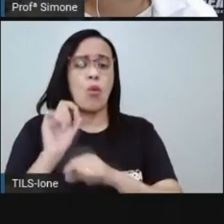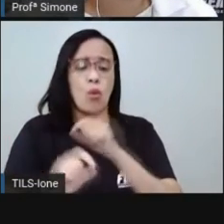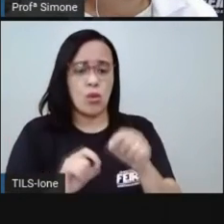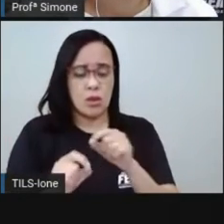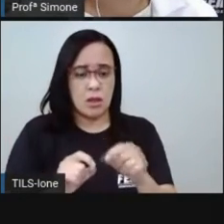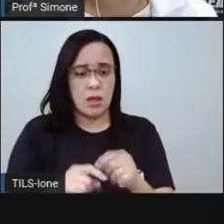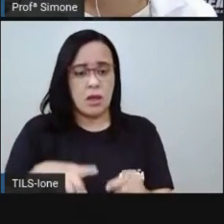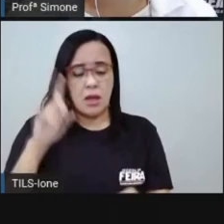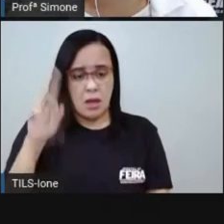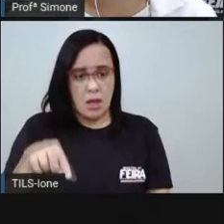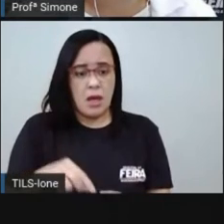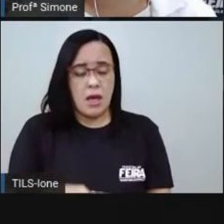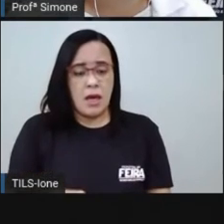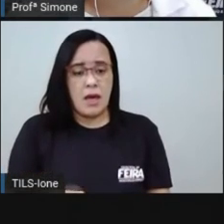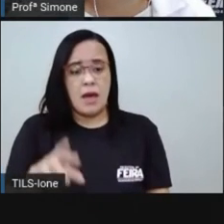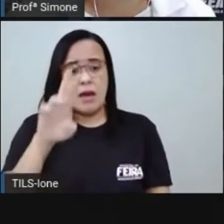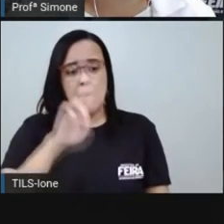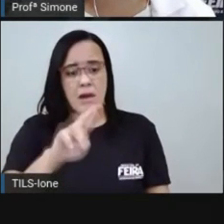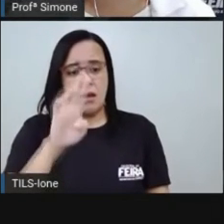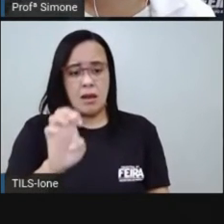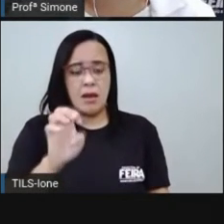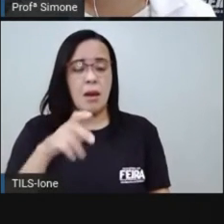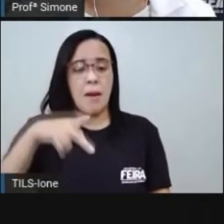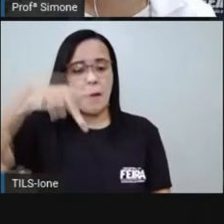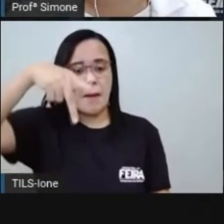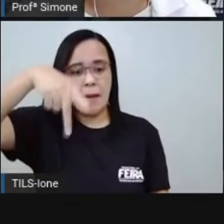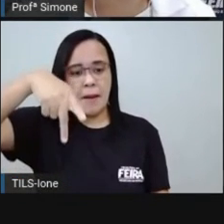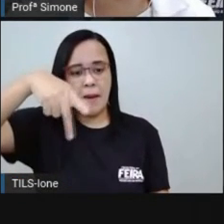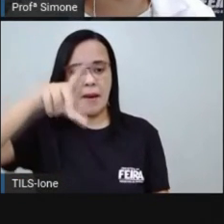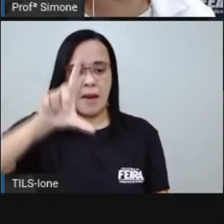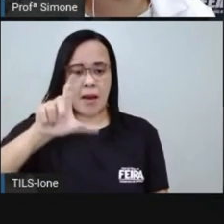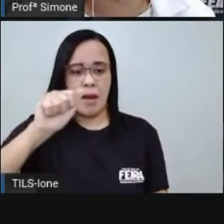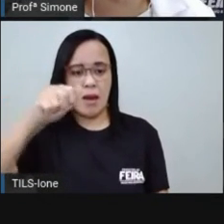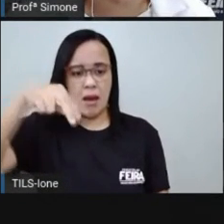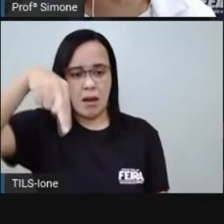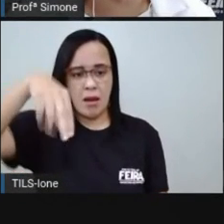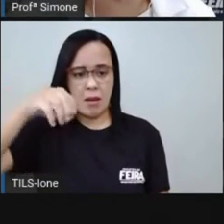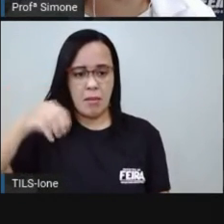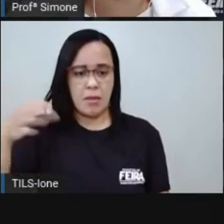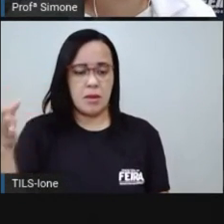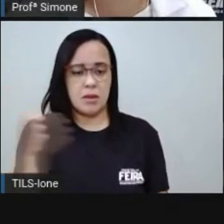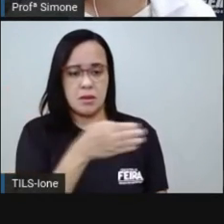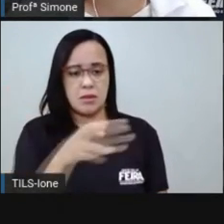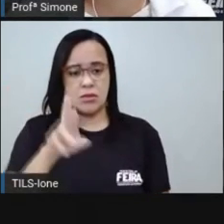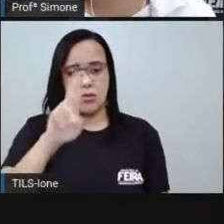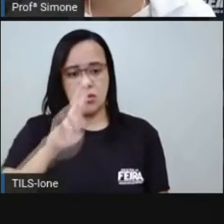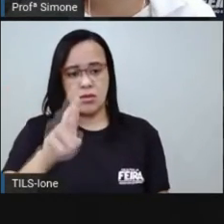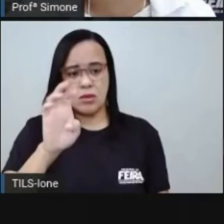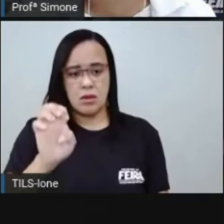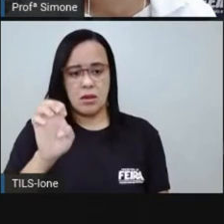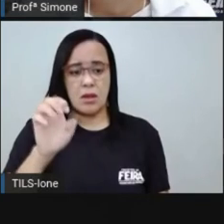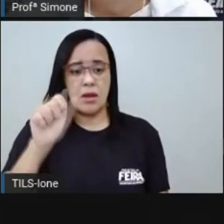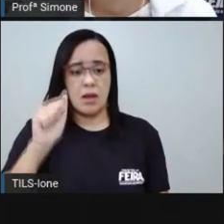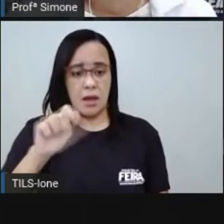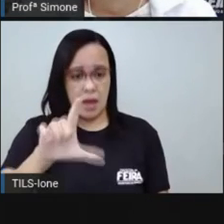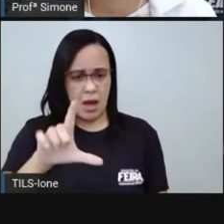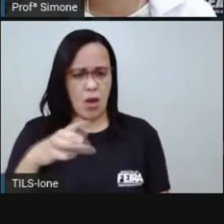certo que lembra do milagre econômico que gerou uma hiperinflação do país pois é